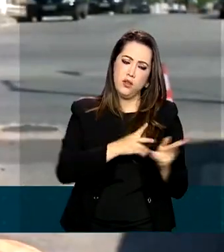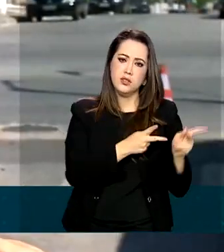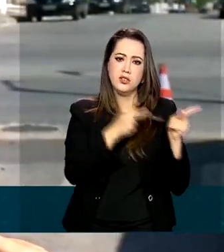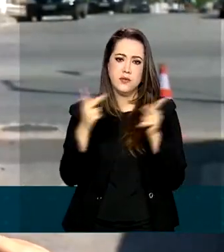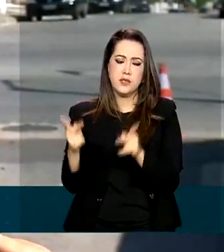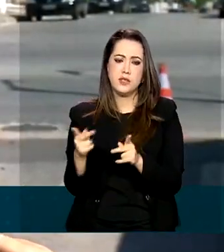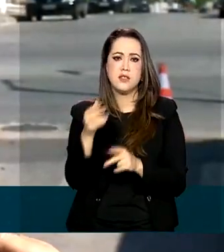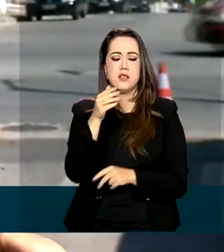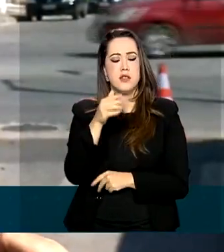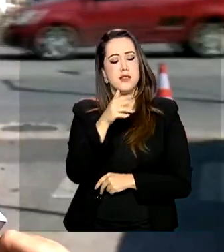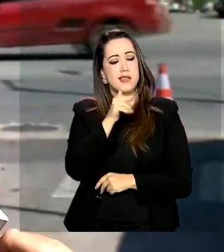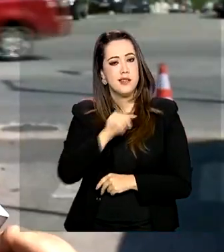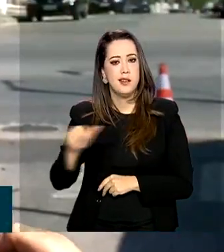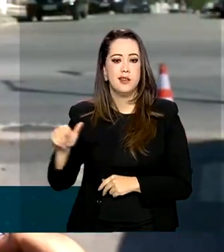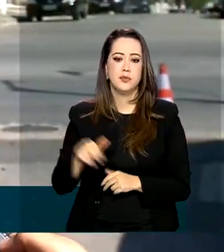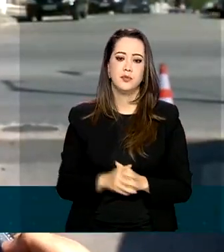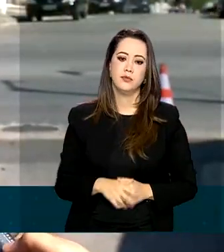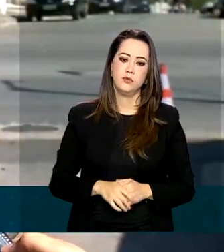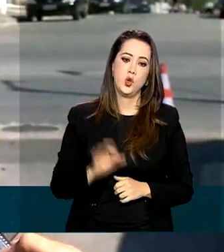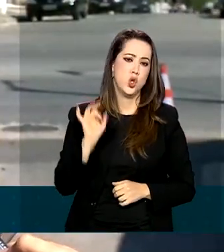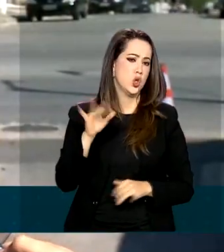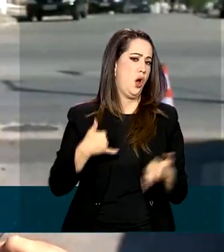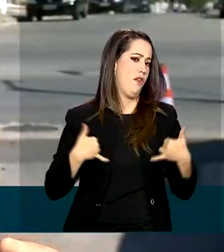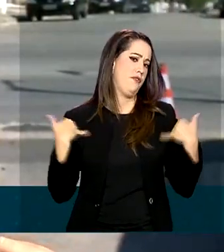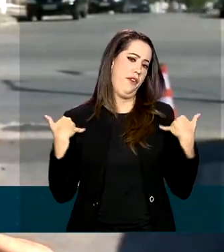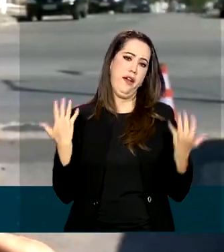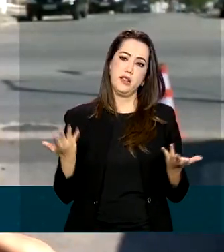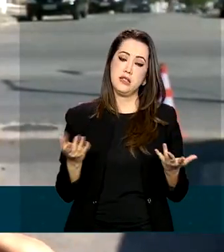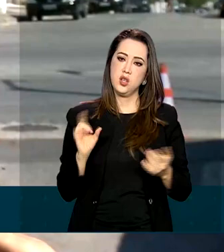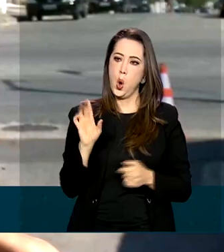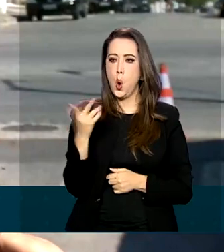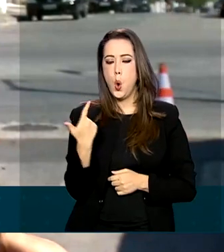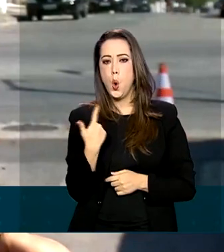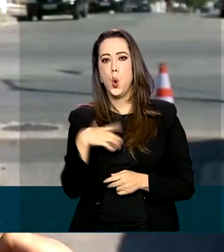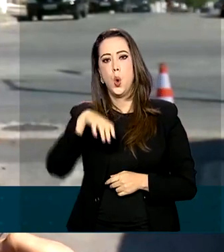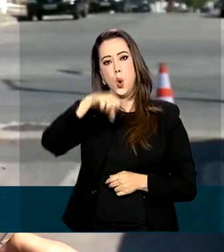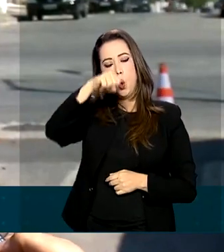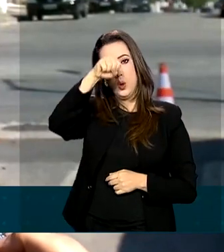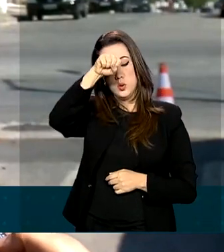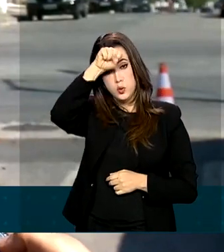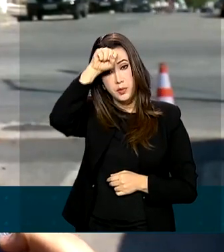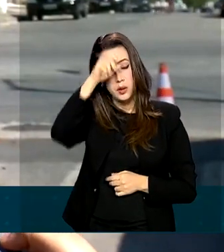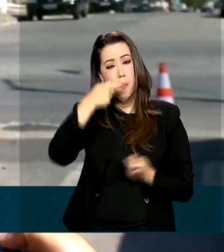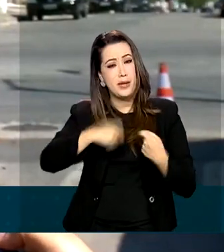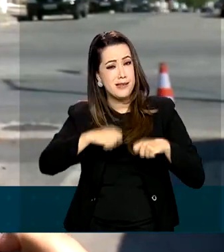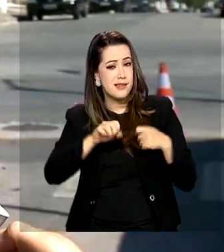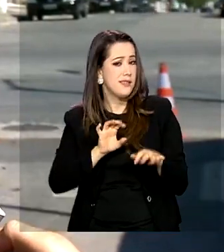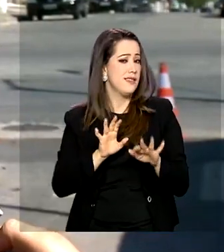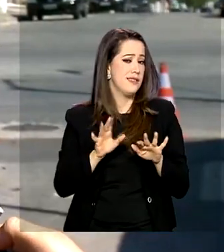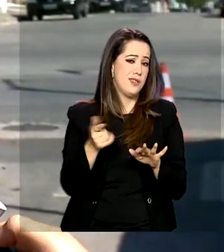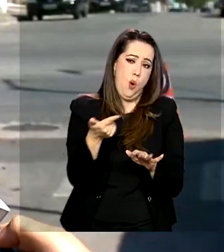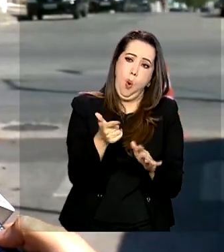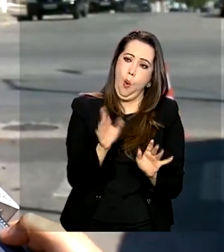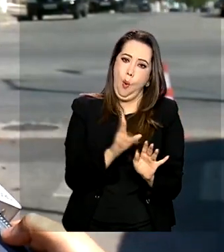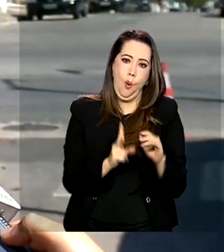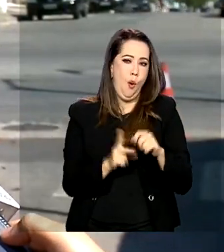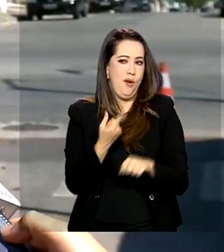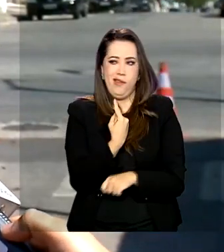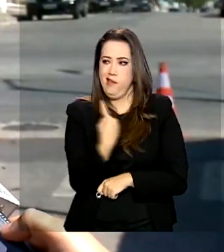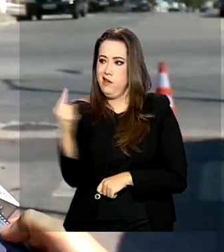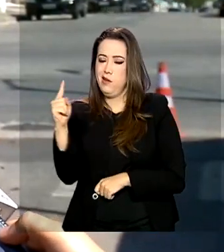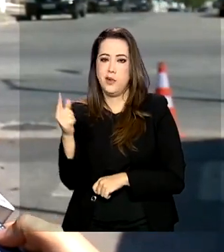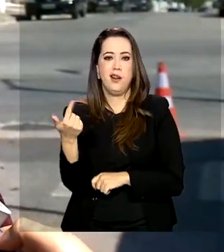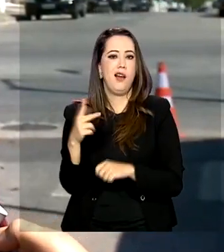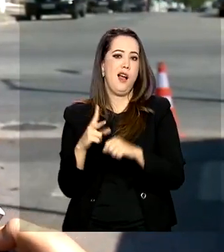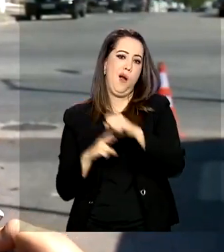Só em período de festa mesmo, quando o sobrinho precisa, quando alguma coisa assim, caso contrário, atravessar para lá sem